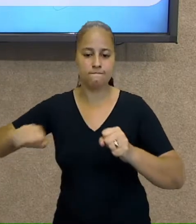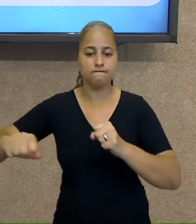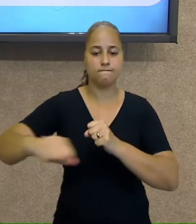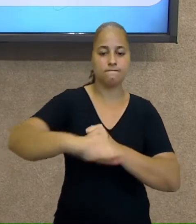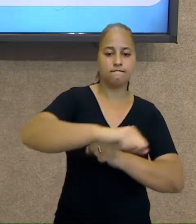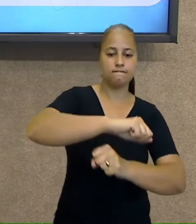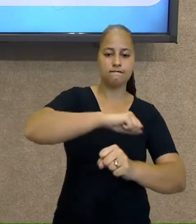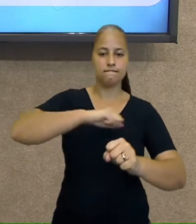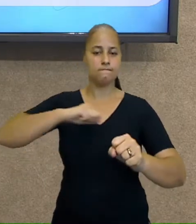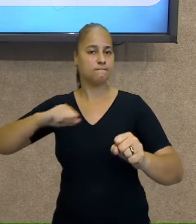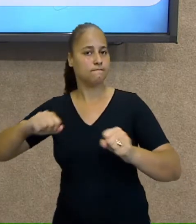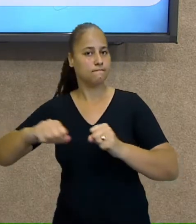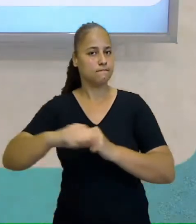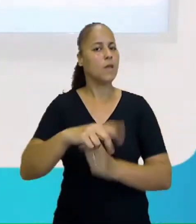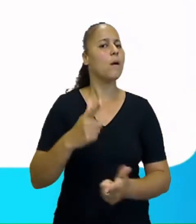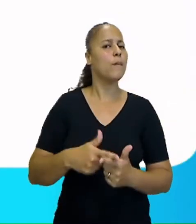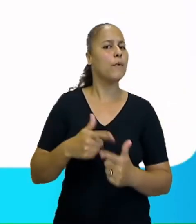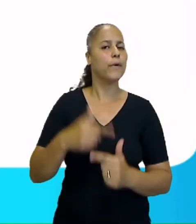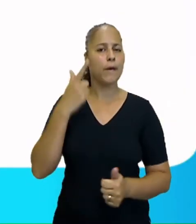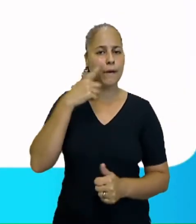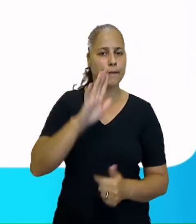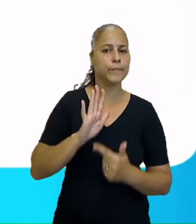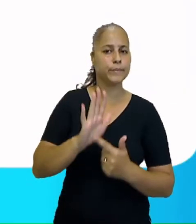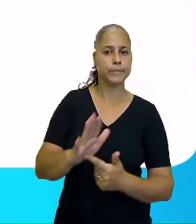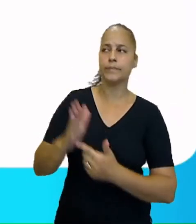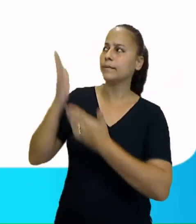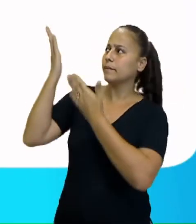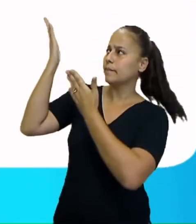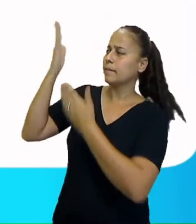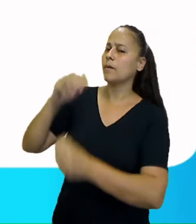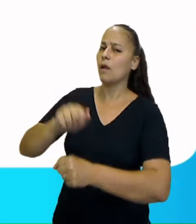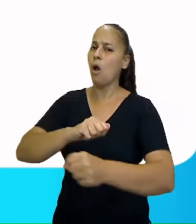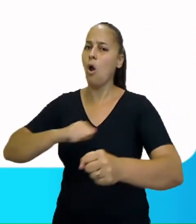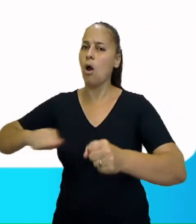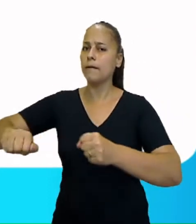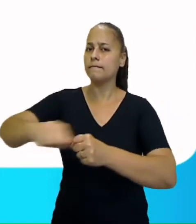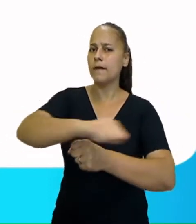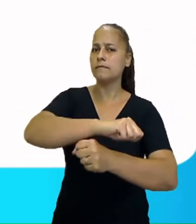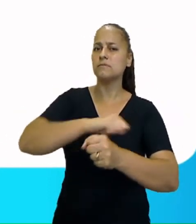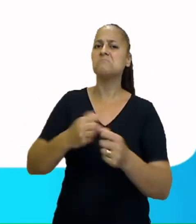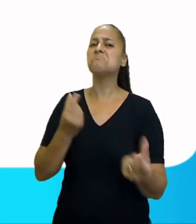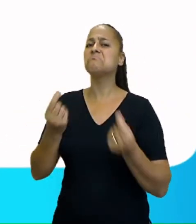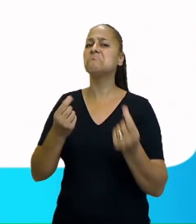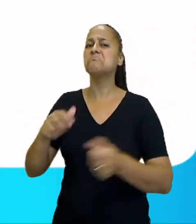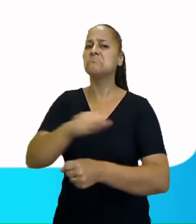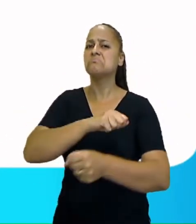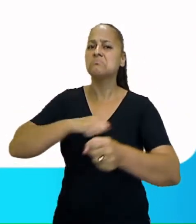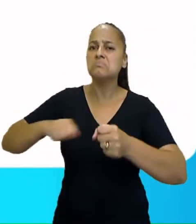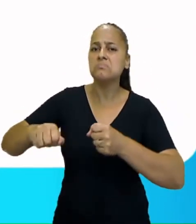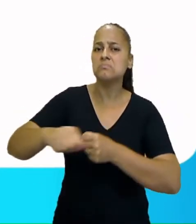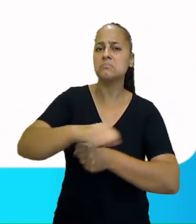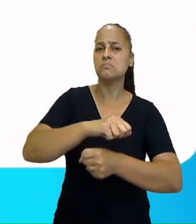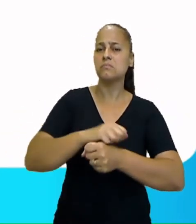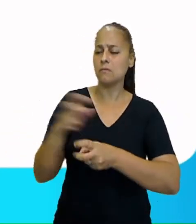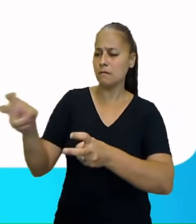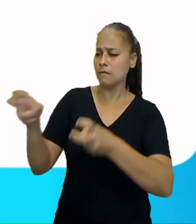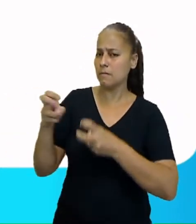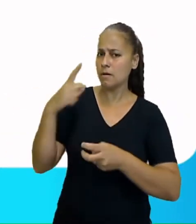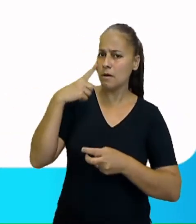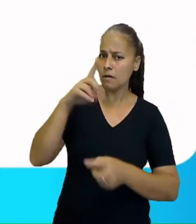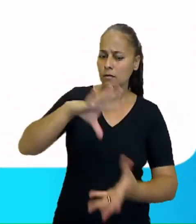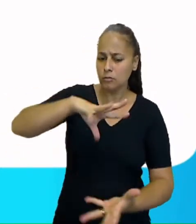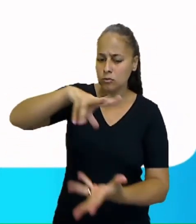Sabe por quê? Olha só, vamos aprender sobre rotação. O que é rotação? Prestem atenção no